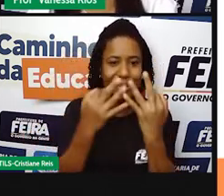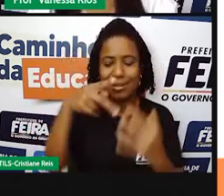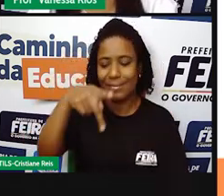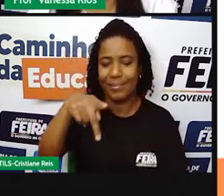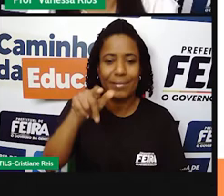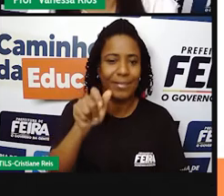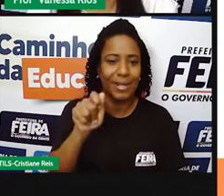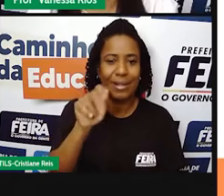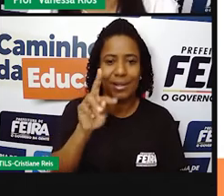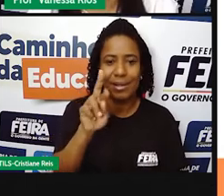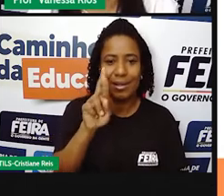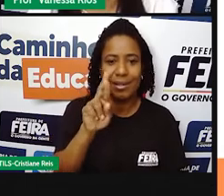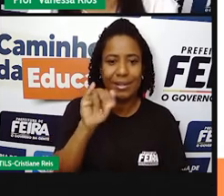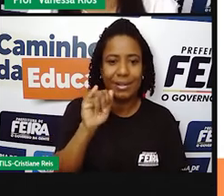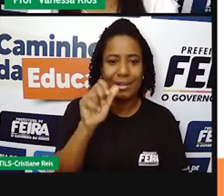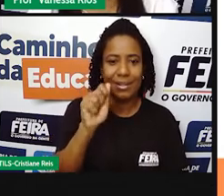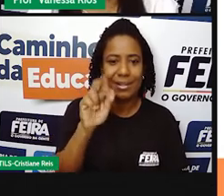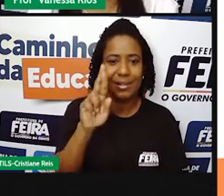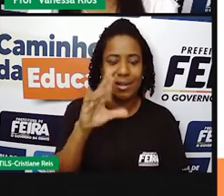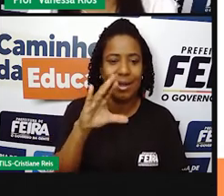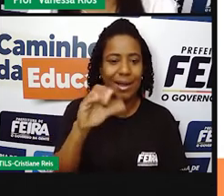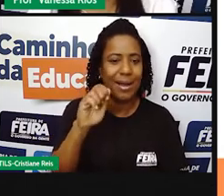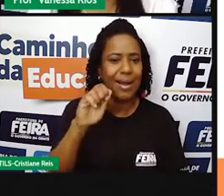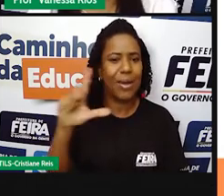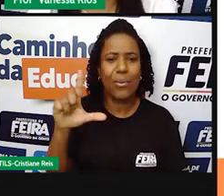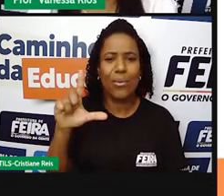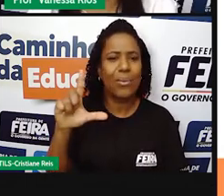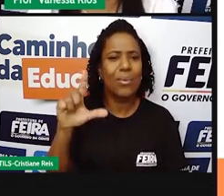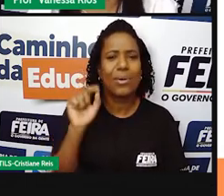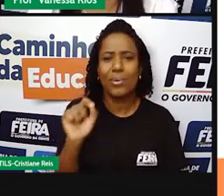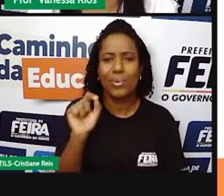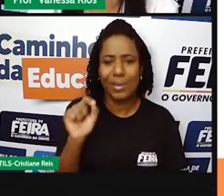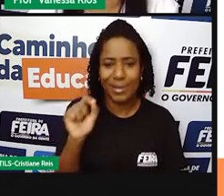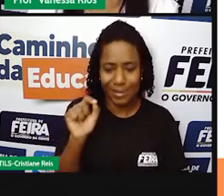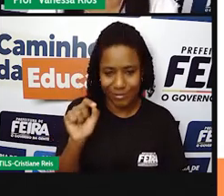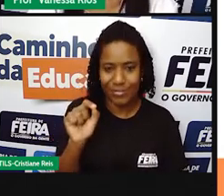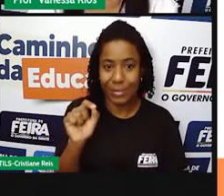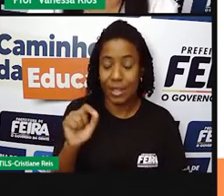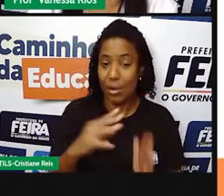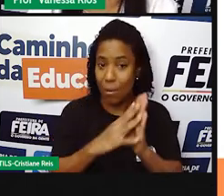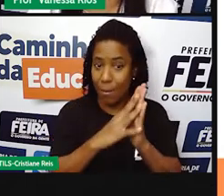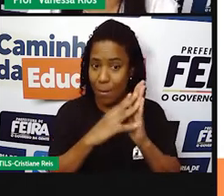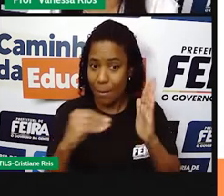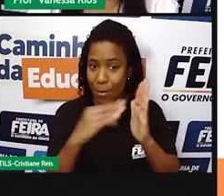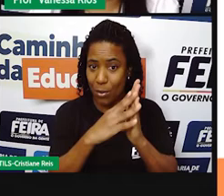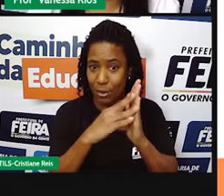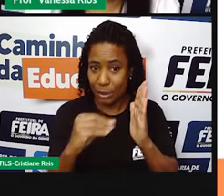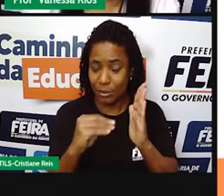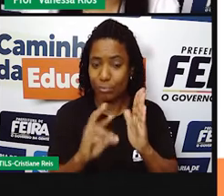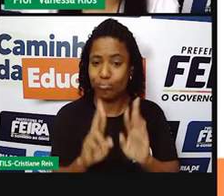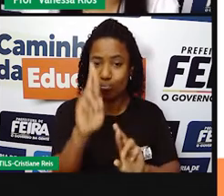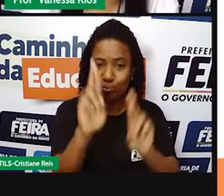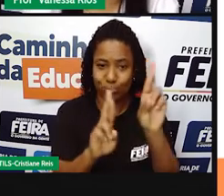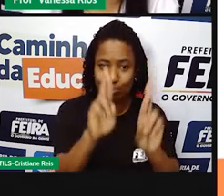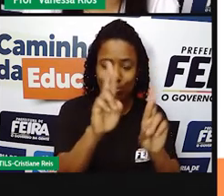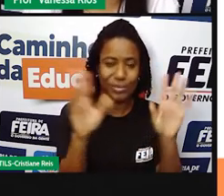humanidade, esse modelo patriarcal estabeleceu-se como organização familiar tradicional.